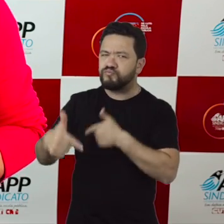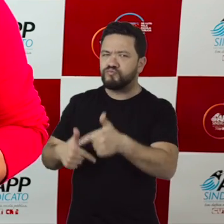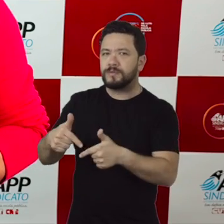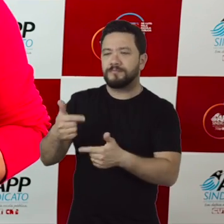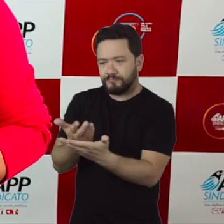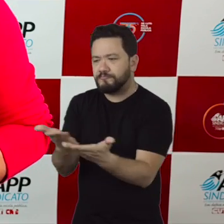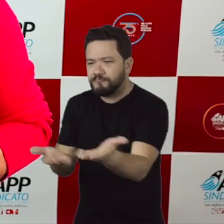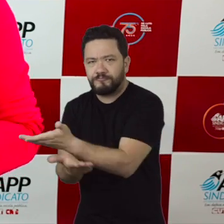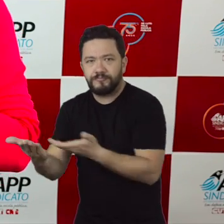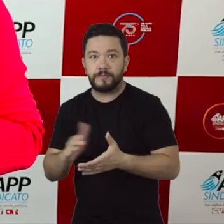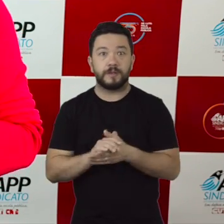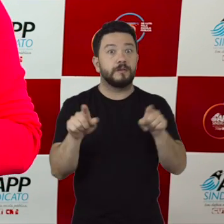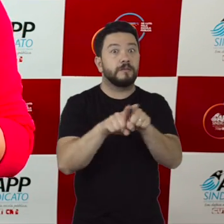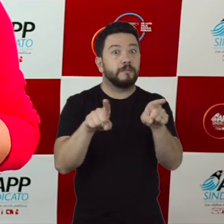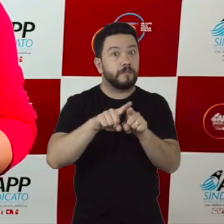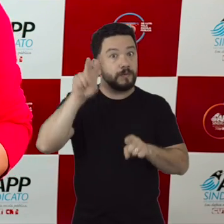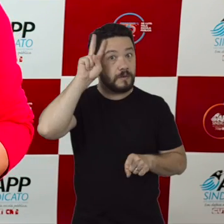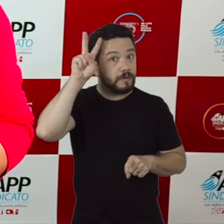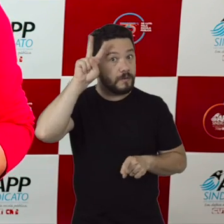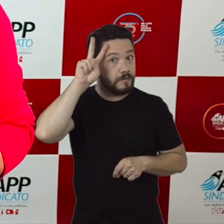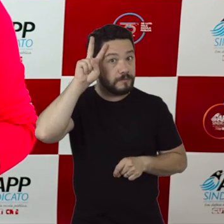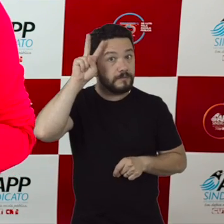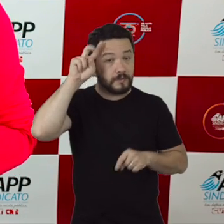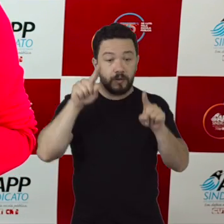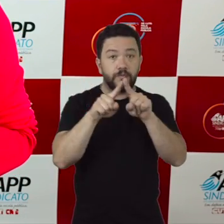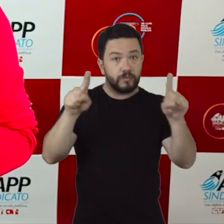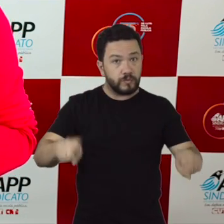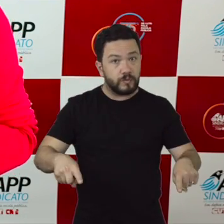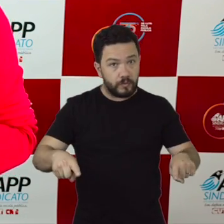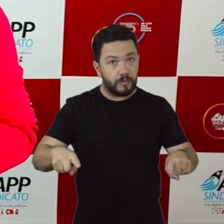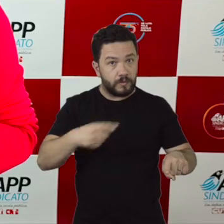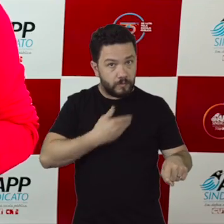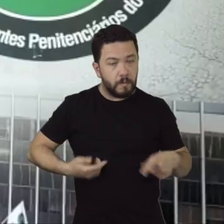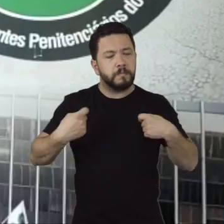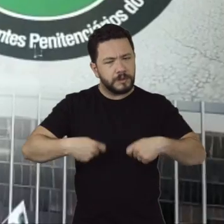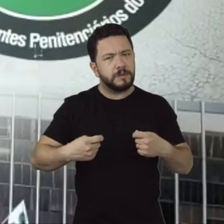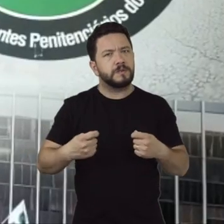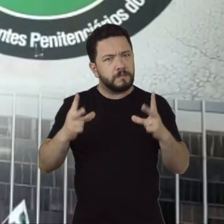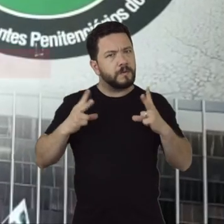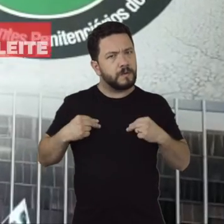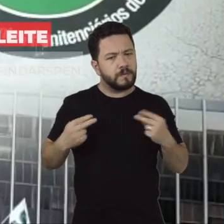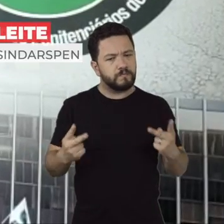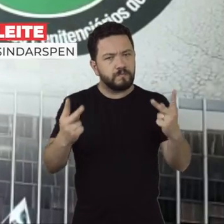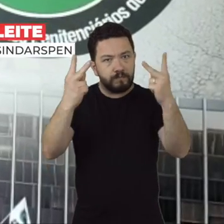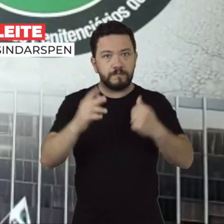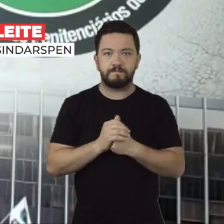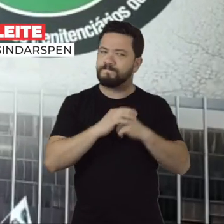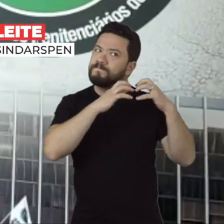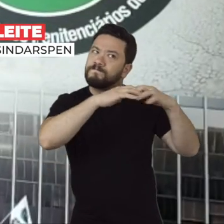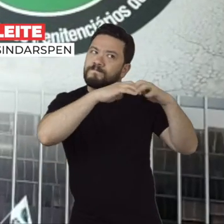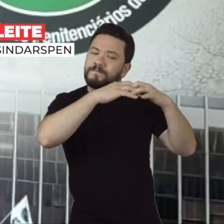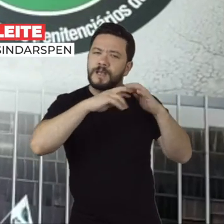cabe também reforçar que nós, servidores e servidoras, merecemos valorização. Precisamos fazer uma reflexão